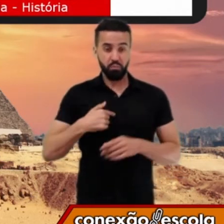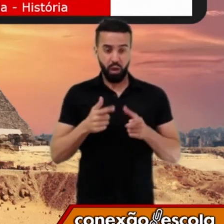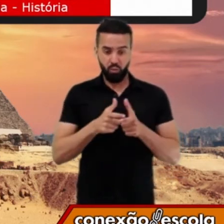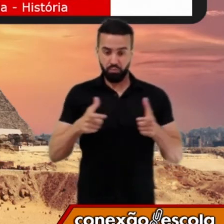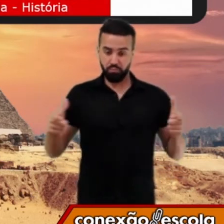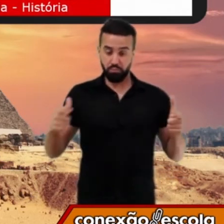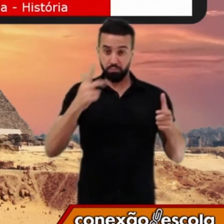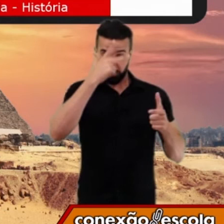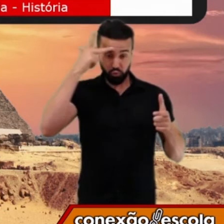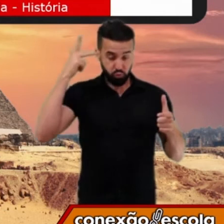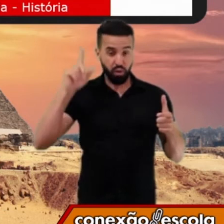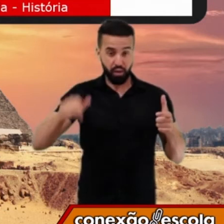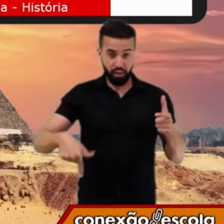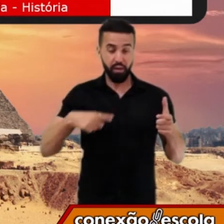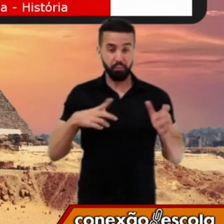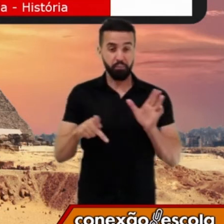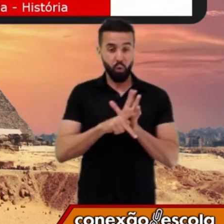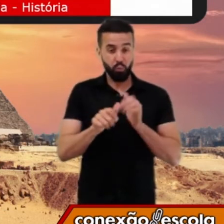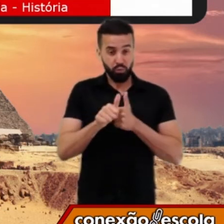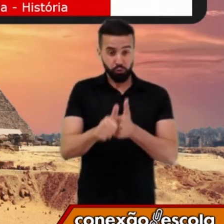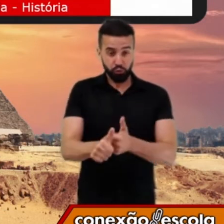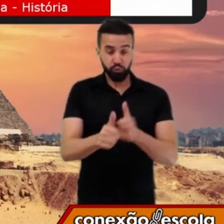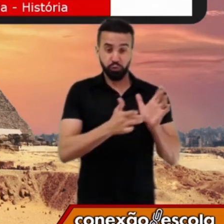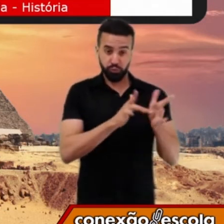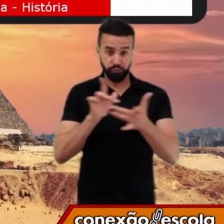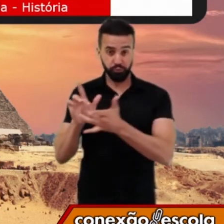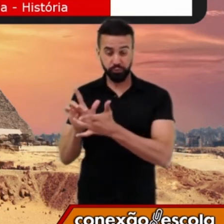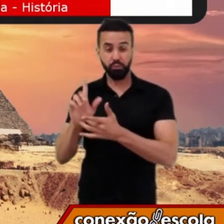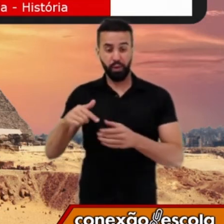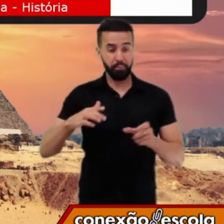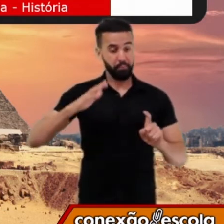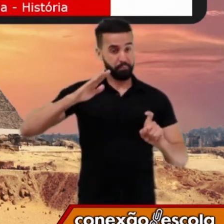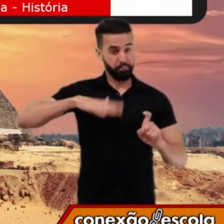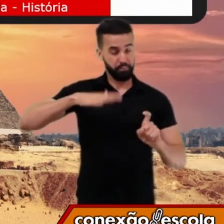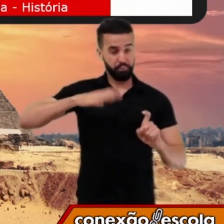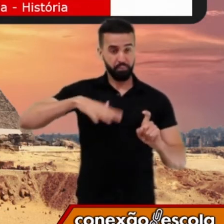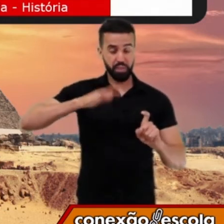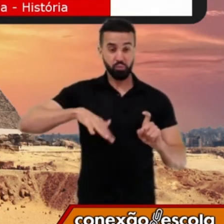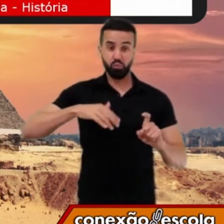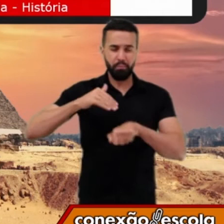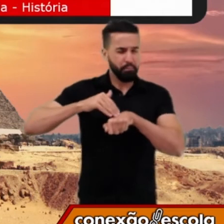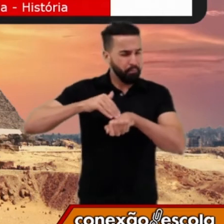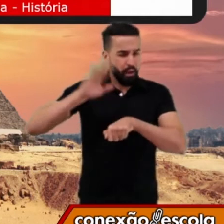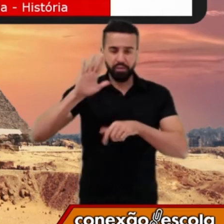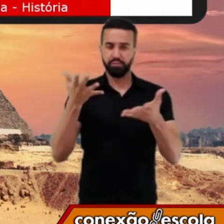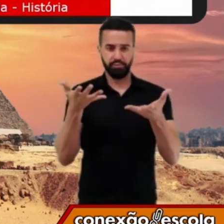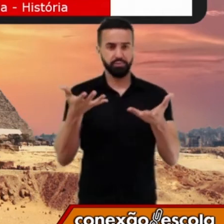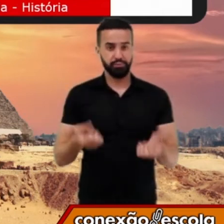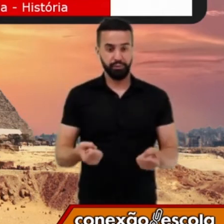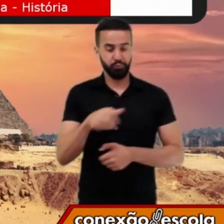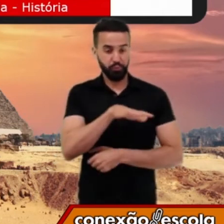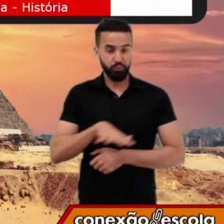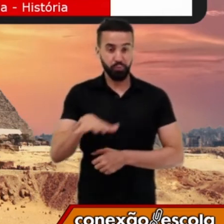pessoas se dizem cristãs, portanto, este mito é o mais difundido, é o mais aceito também entre essa